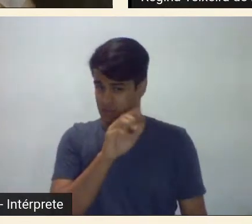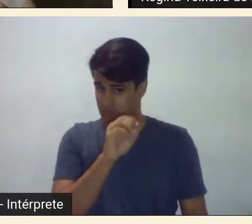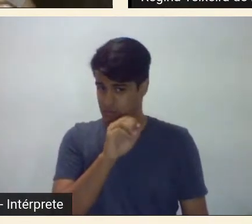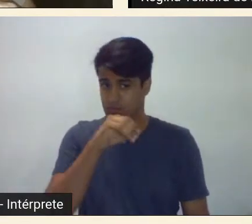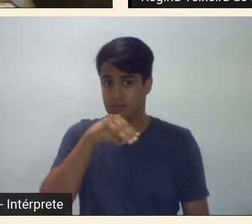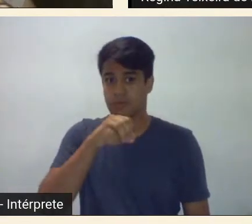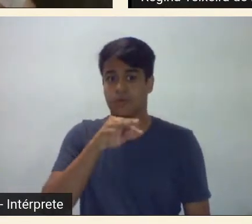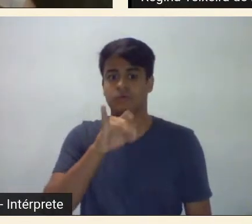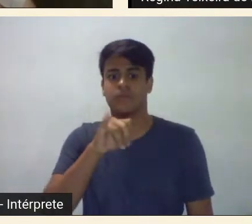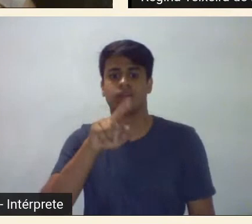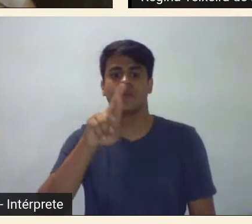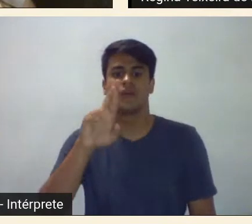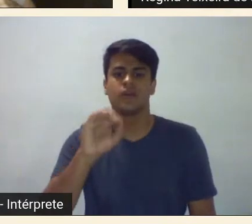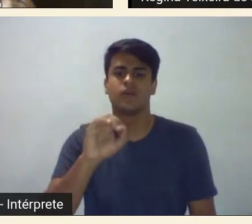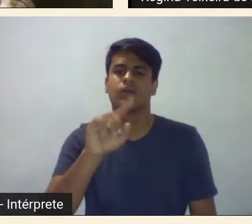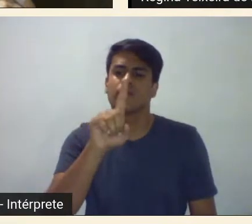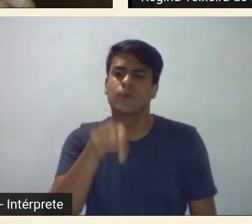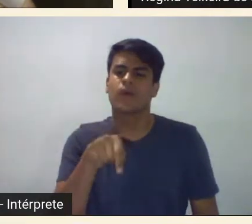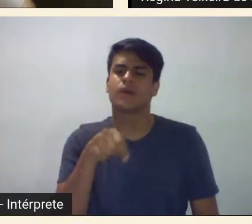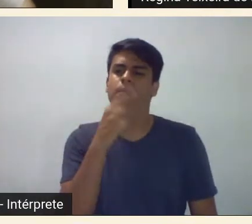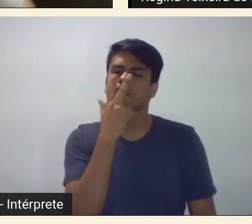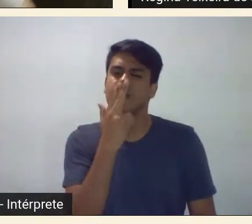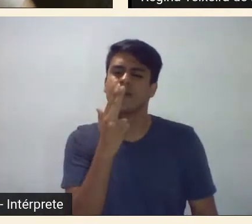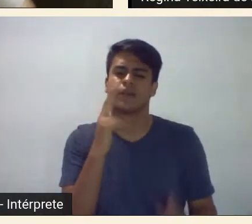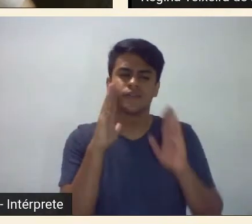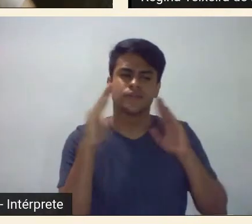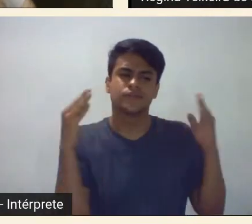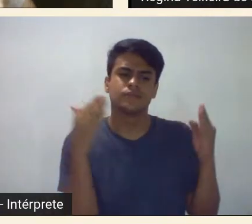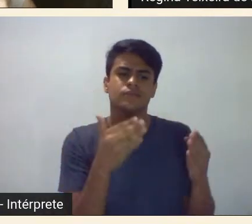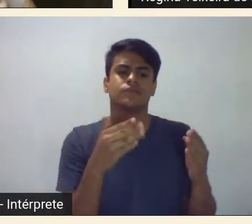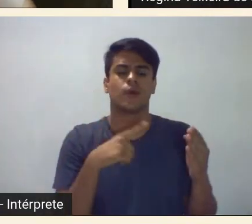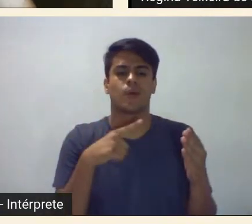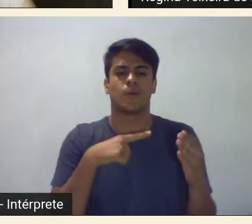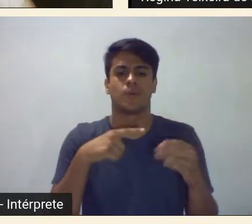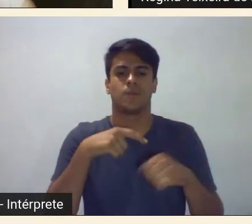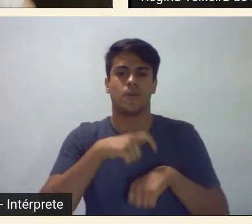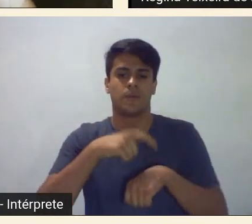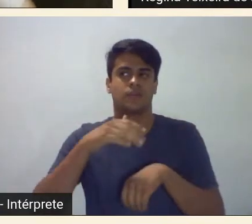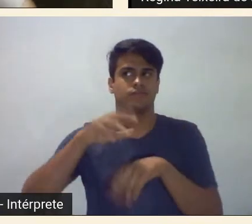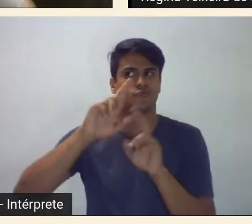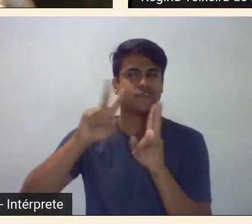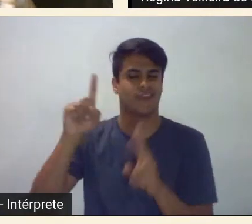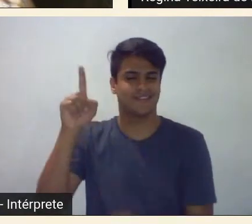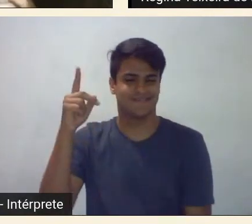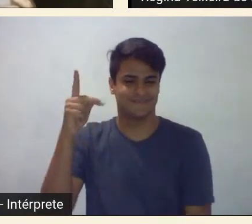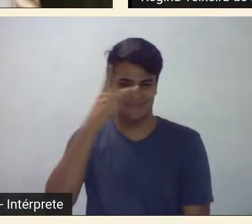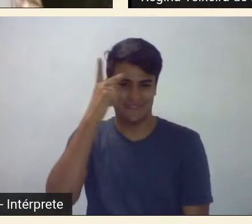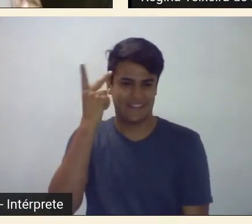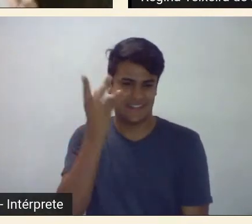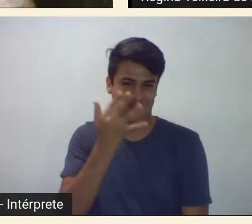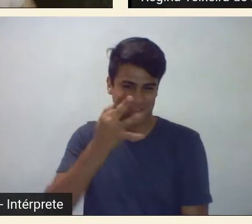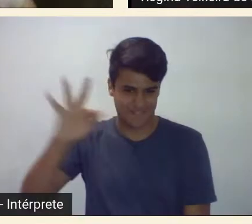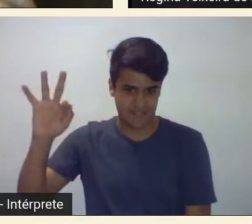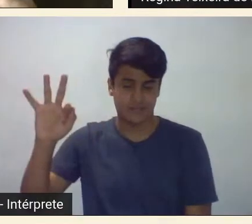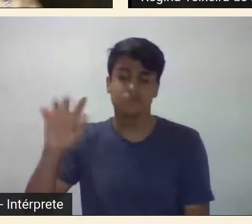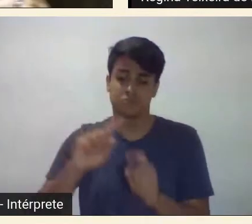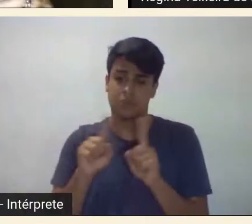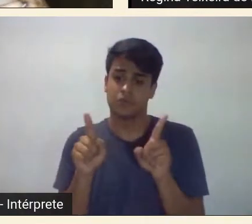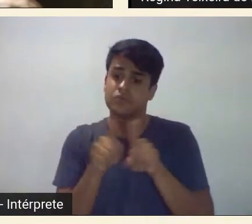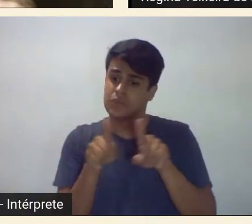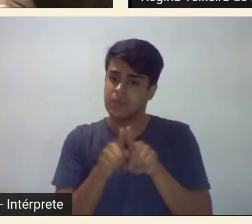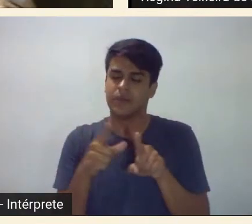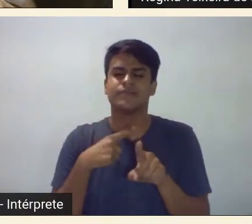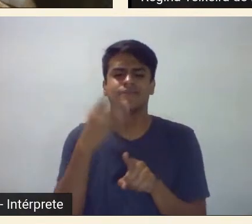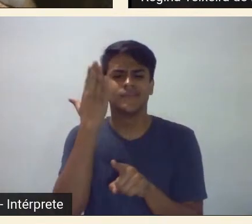muito mais filiado ao núcleo cubista e ao francês e é um homem também múltiplo porque como você